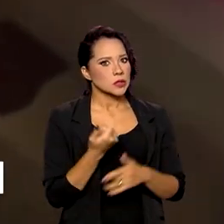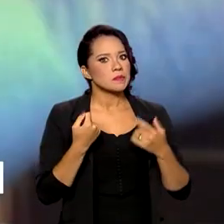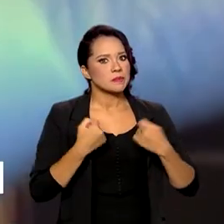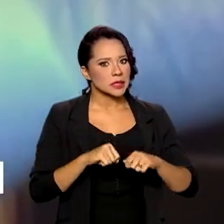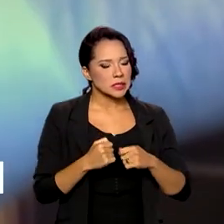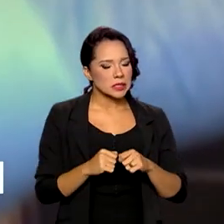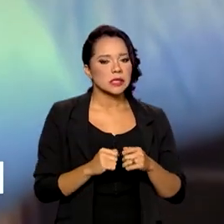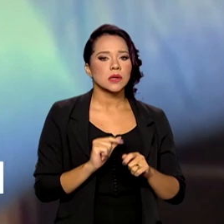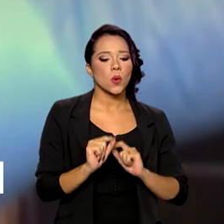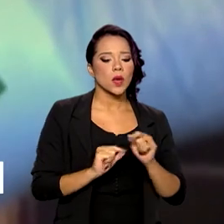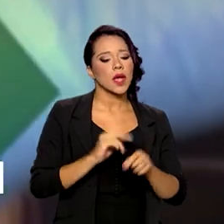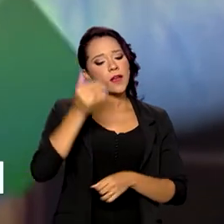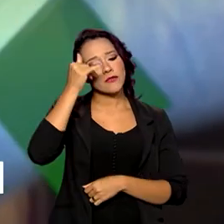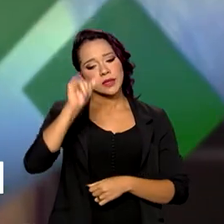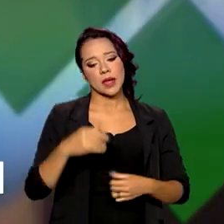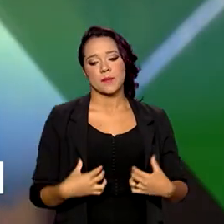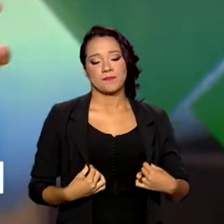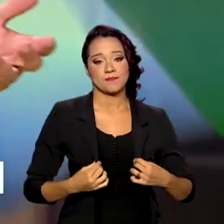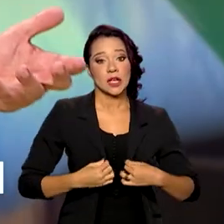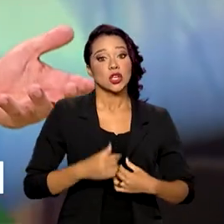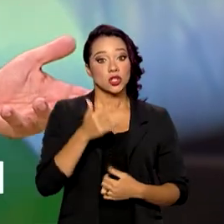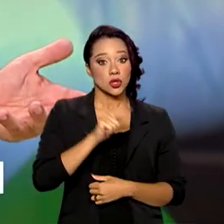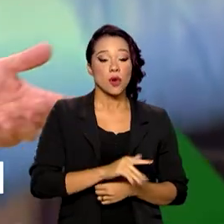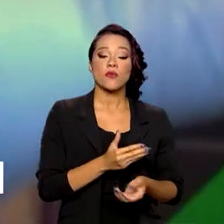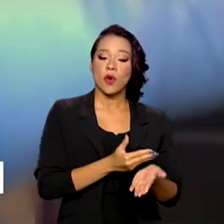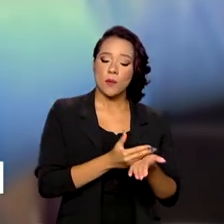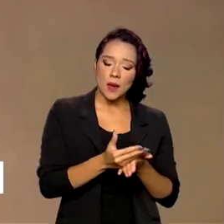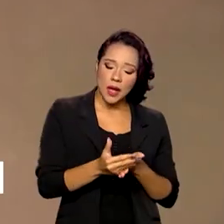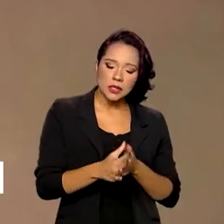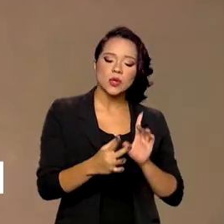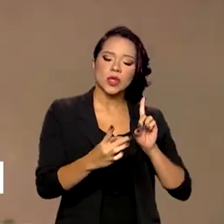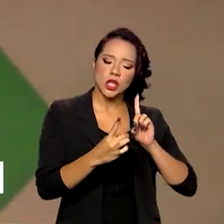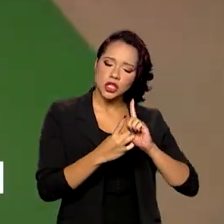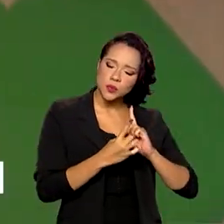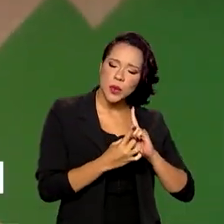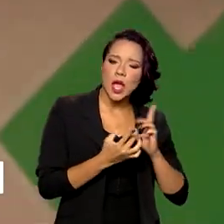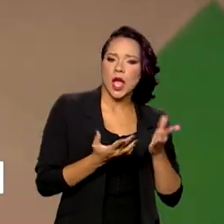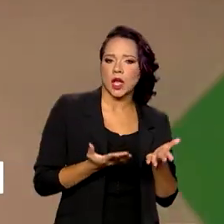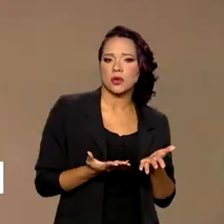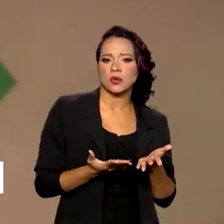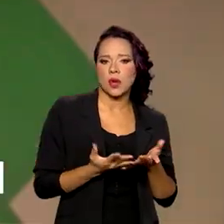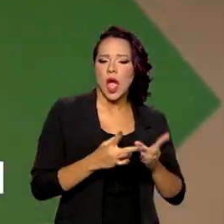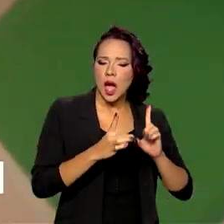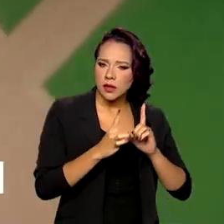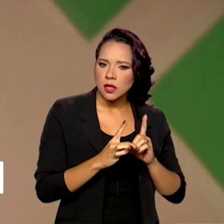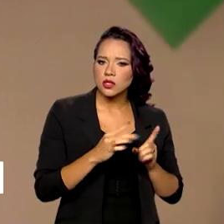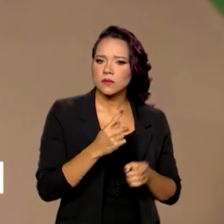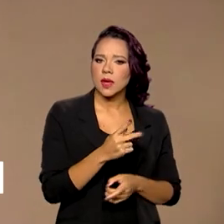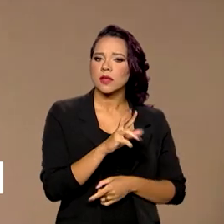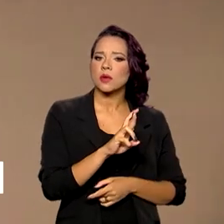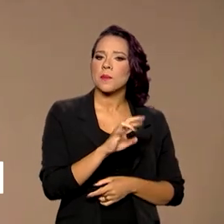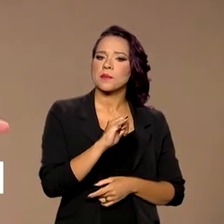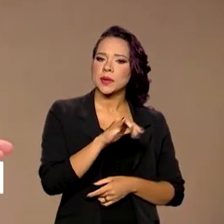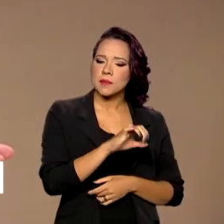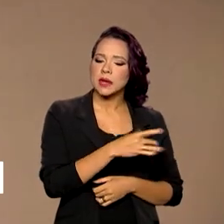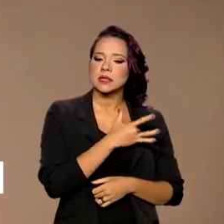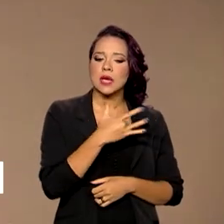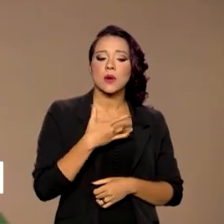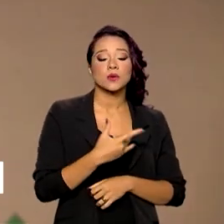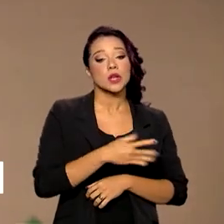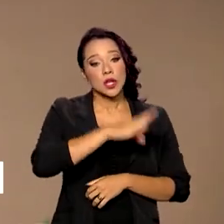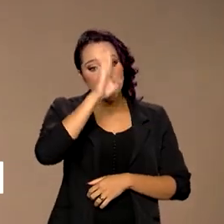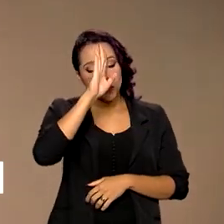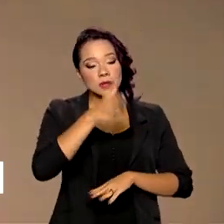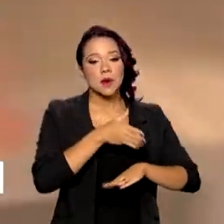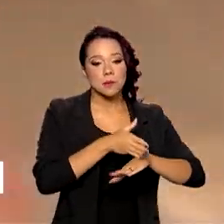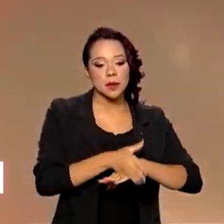sem dúvida, evitar. Mais uma vez, começa o atendimento na atenção primária à saúde, que é a porta de entrada